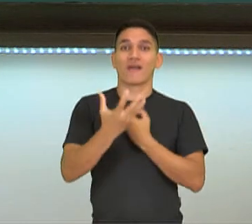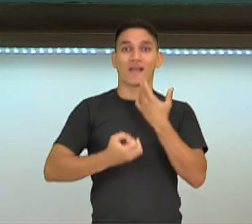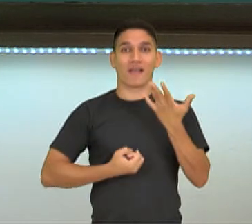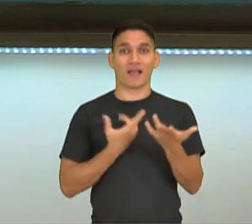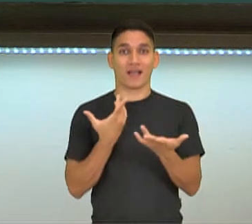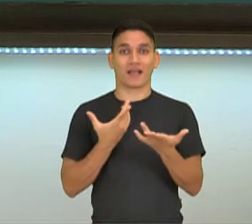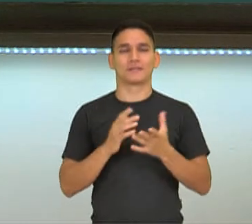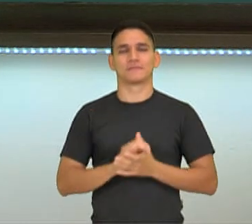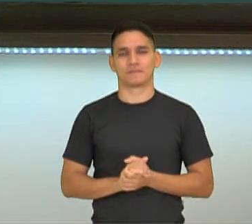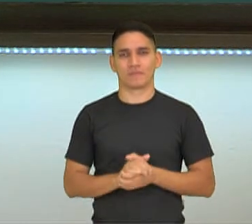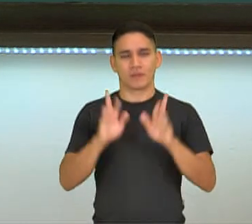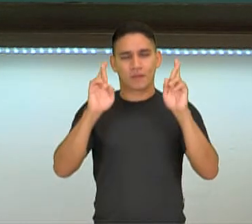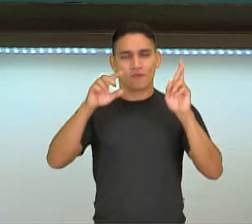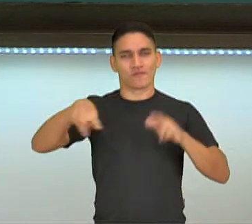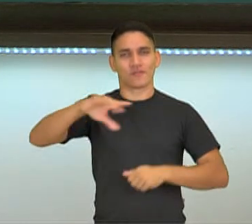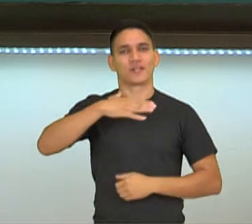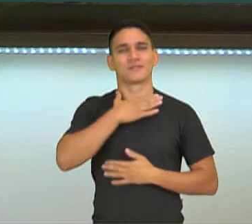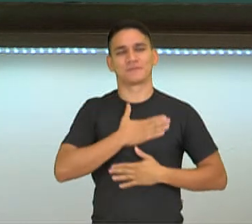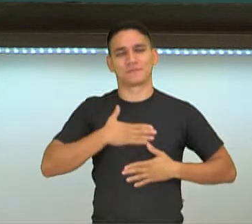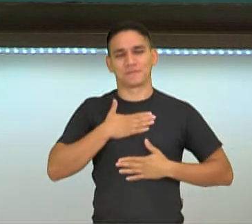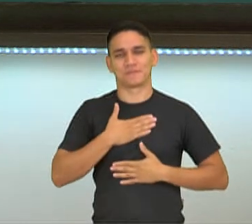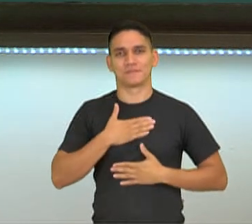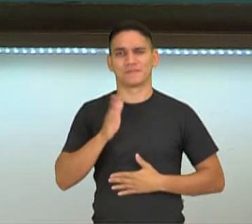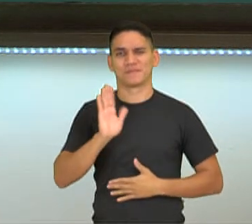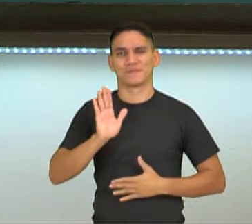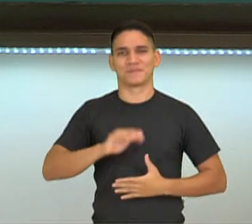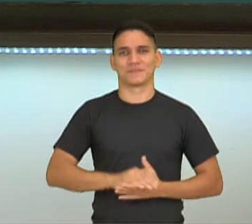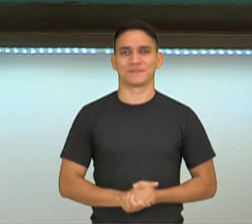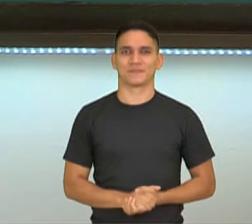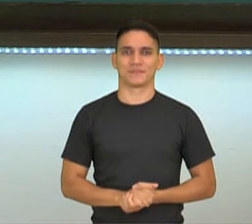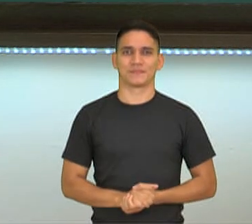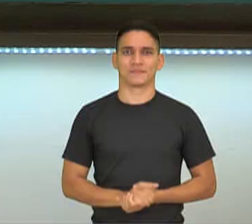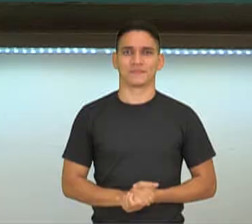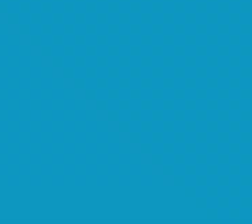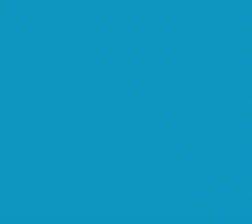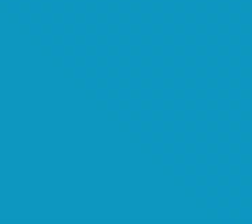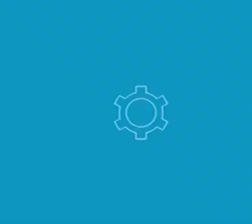poemas. Espero que você tenha gostado. Até breve.